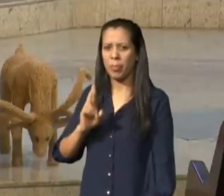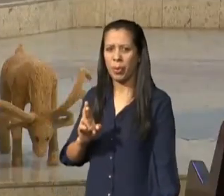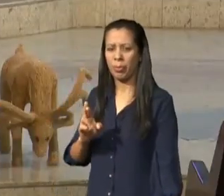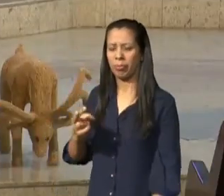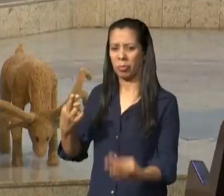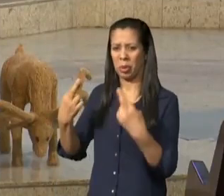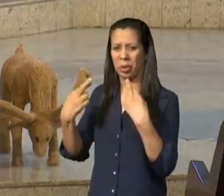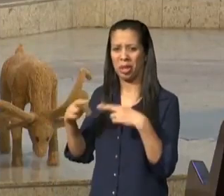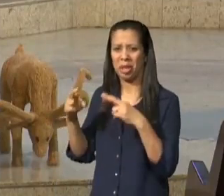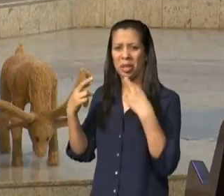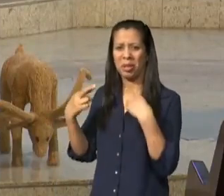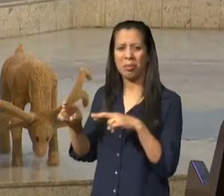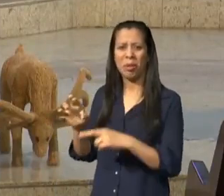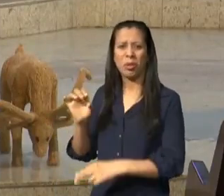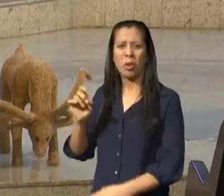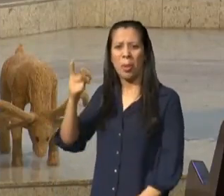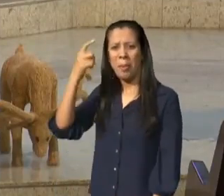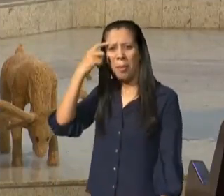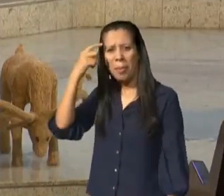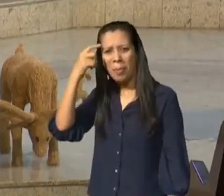isto é ser um murmurador